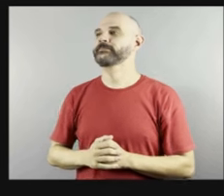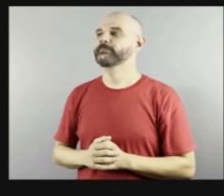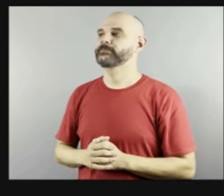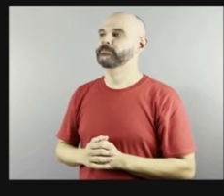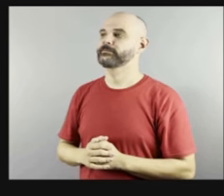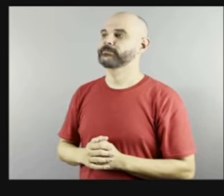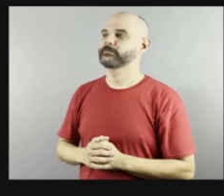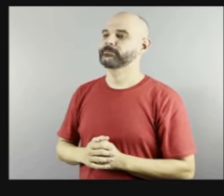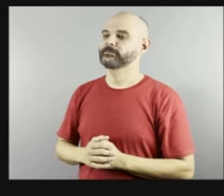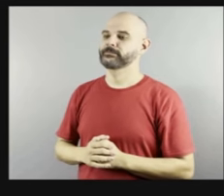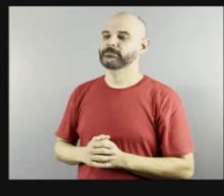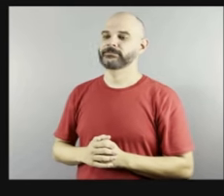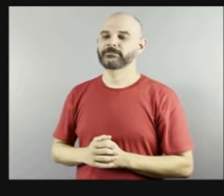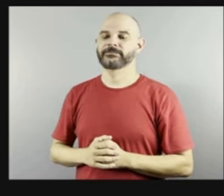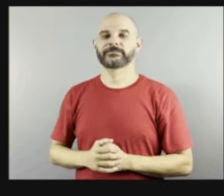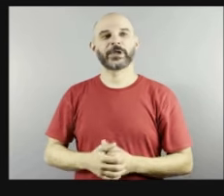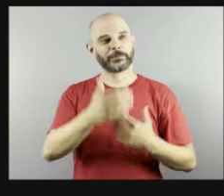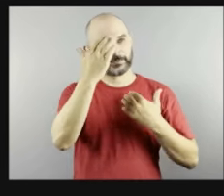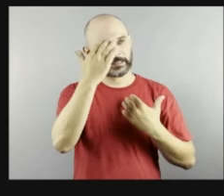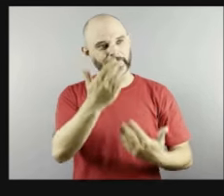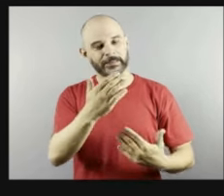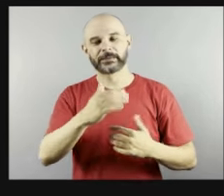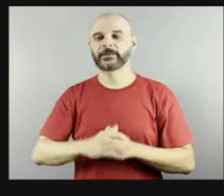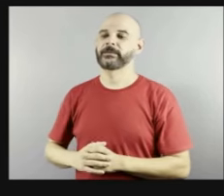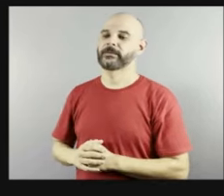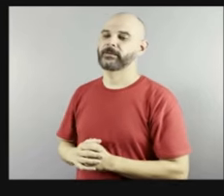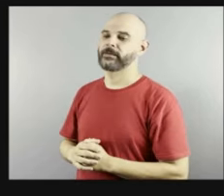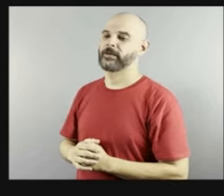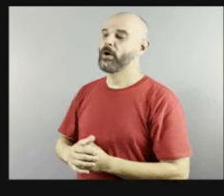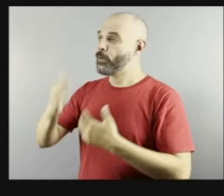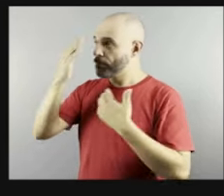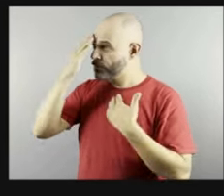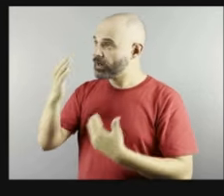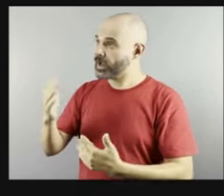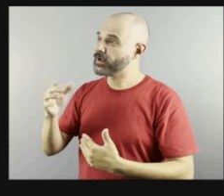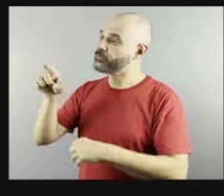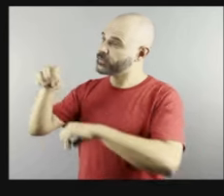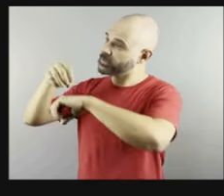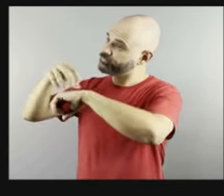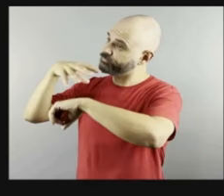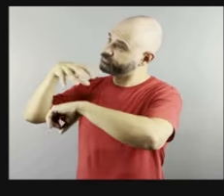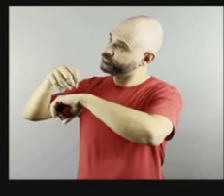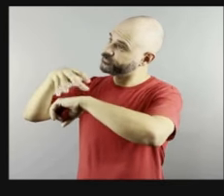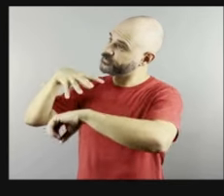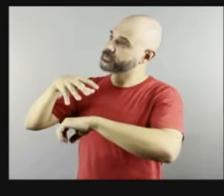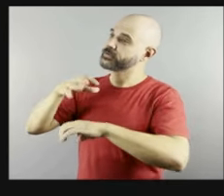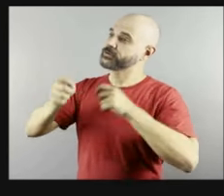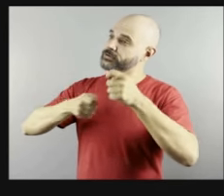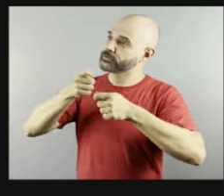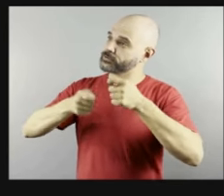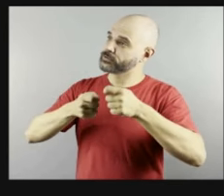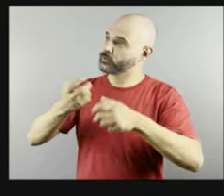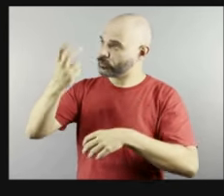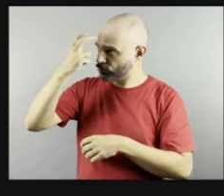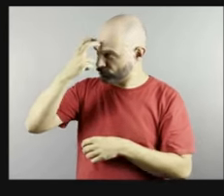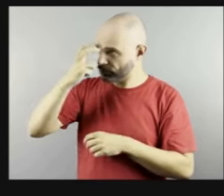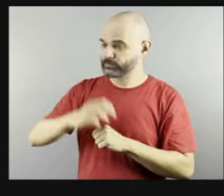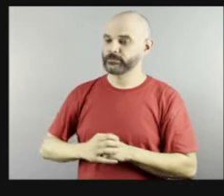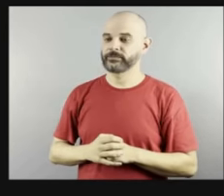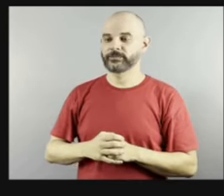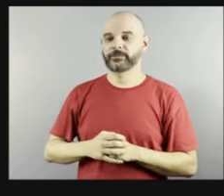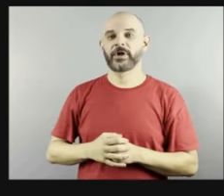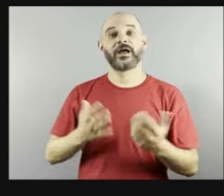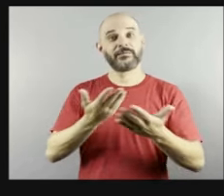por essa contribuição na área de gestão cultural diversidade e inclusão obrigada a vocês muito obrigada fiquem